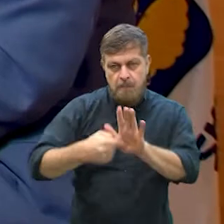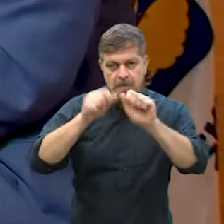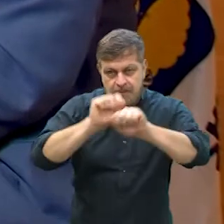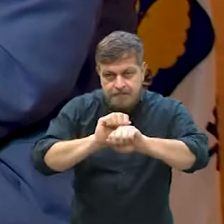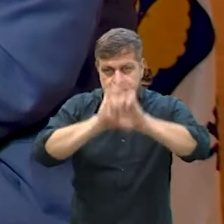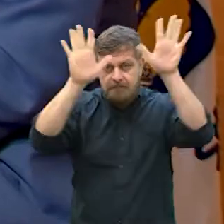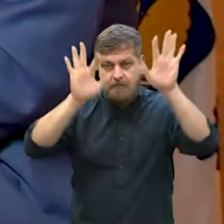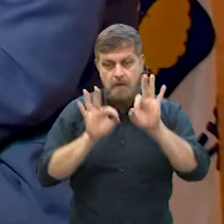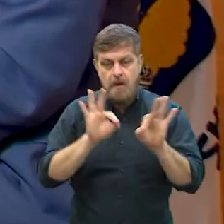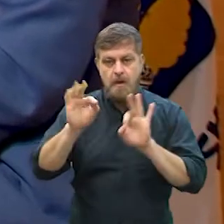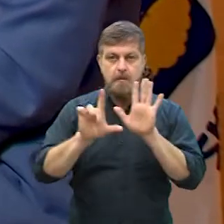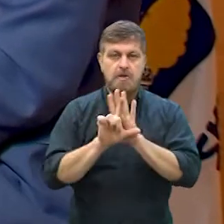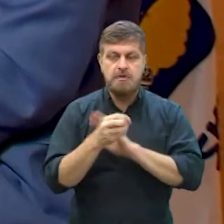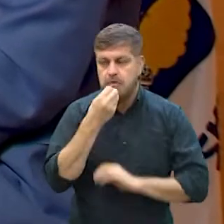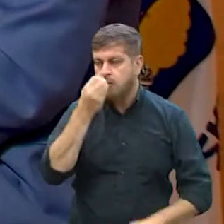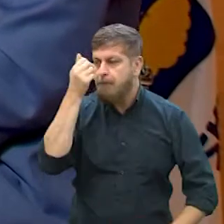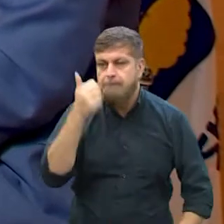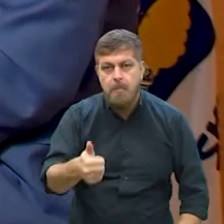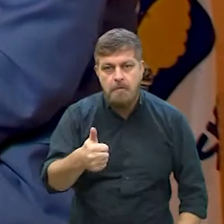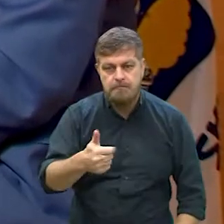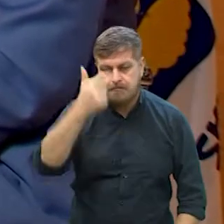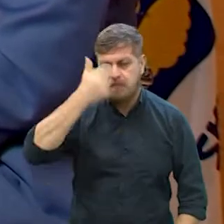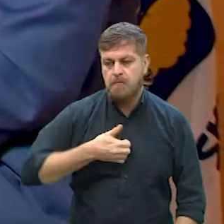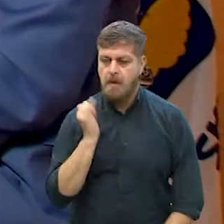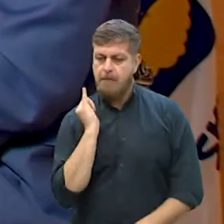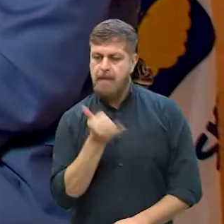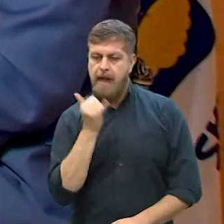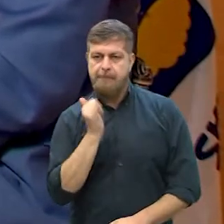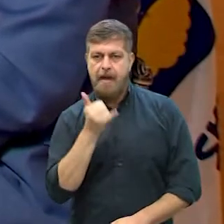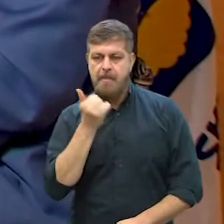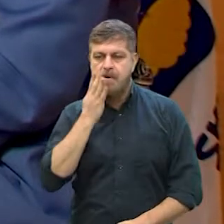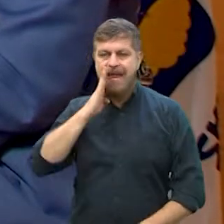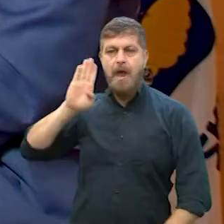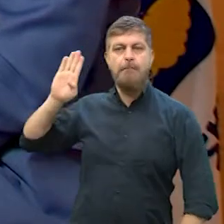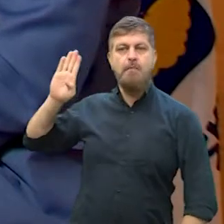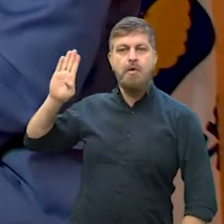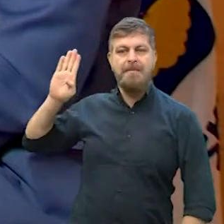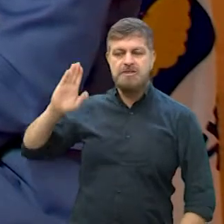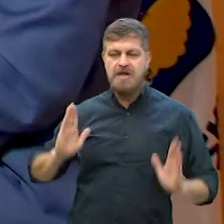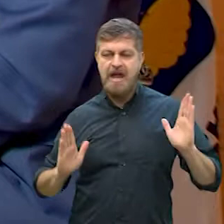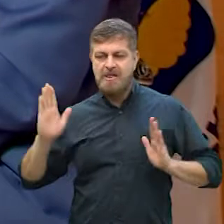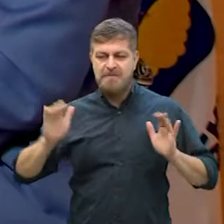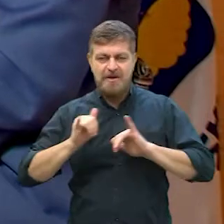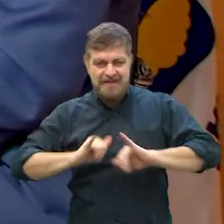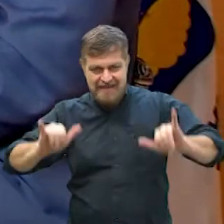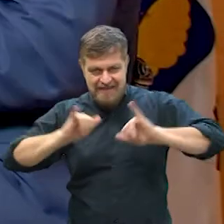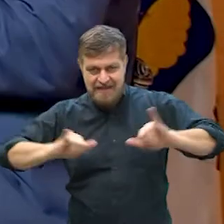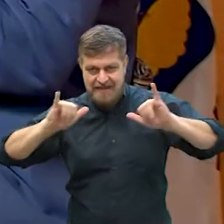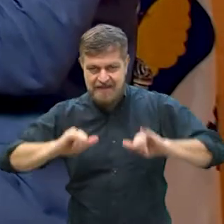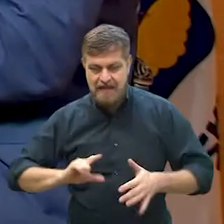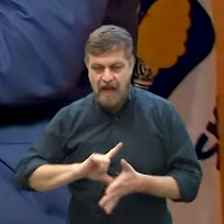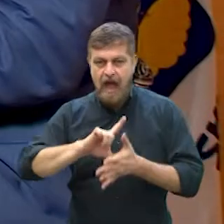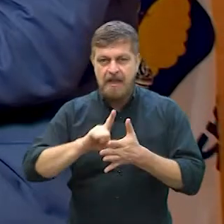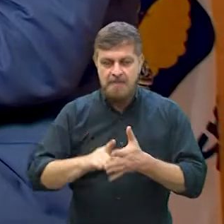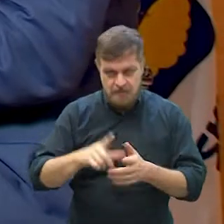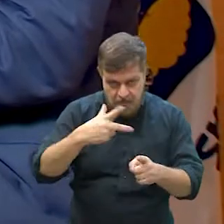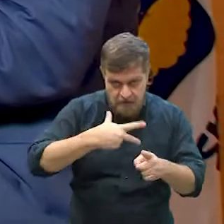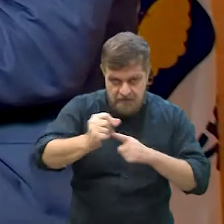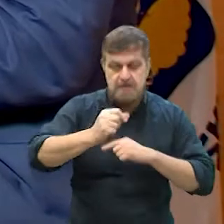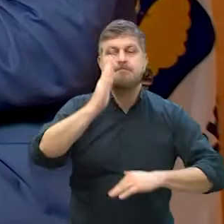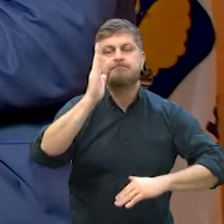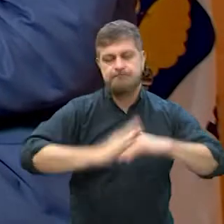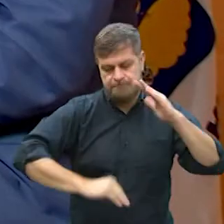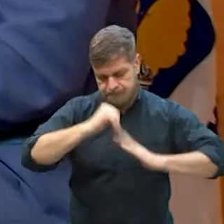bons projetos. Então, assim, acho que tudo aquilo que eu falei ao longo das minhas campanhas, eu concretizei quando eu fui